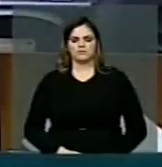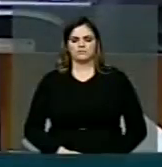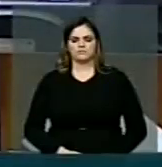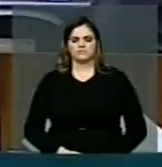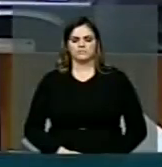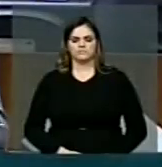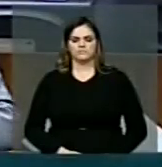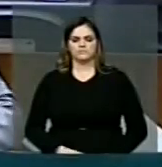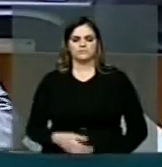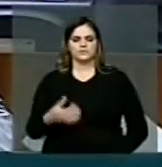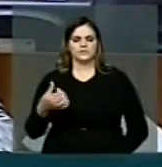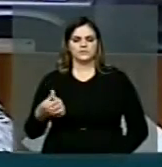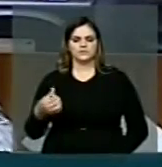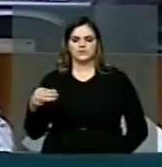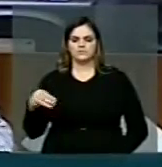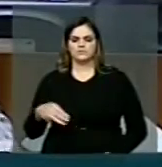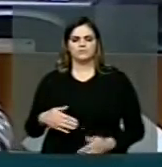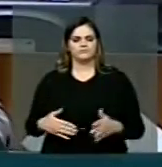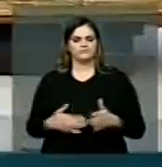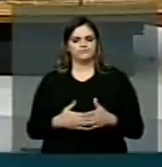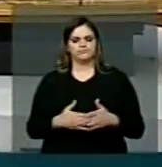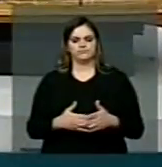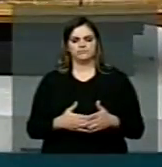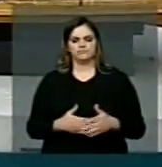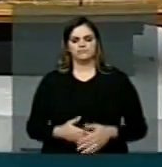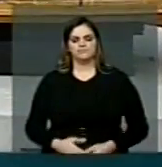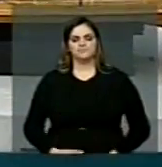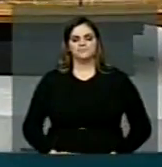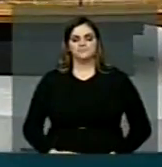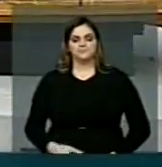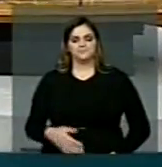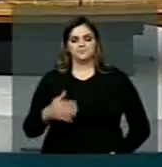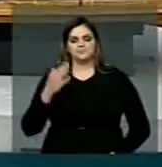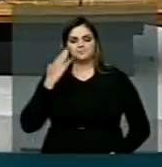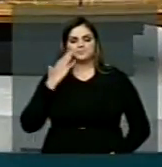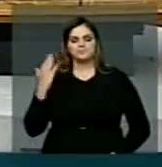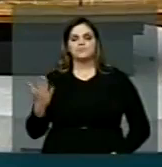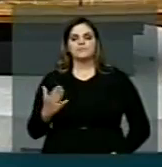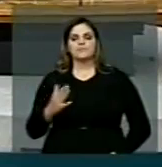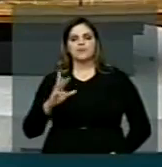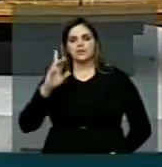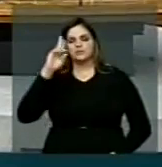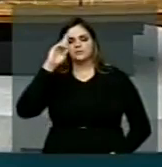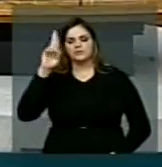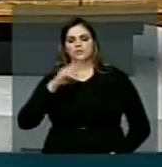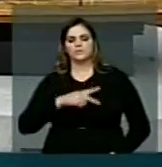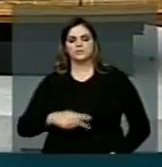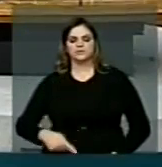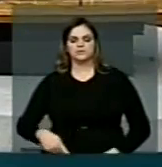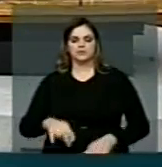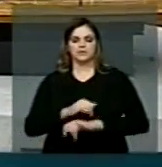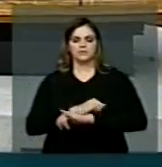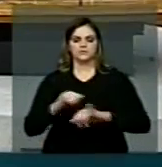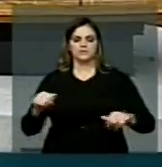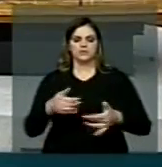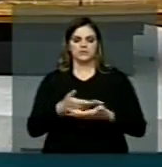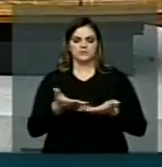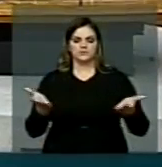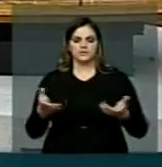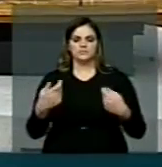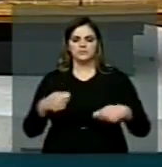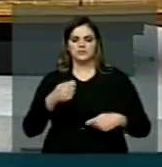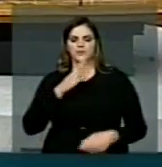Nos até seis. Ok. Senhor presidente, eu quero primeiro aqui dar conhecimento aos meus pares e